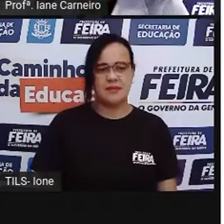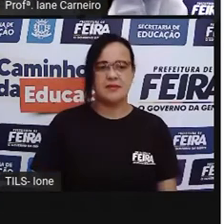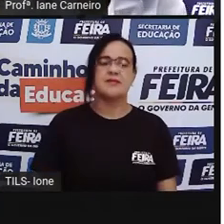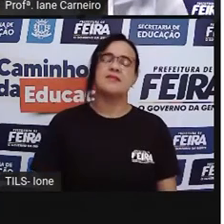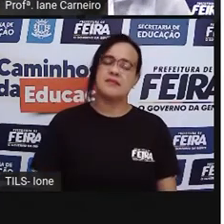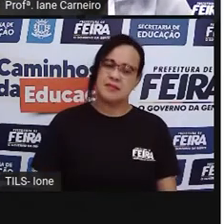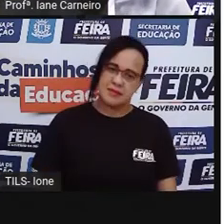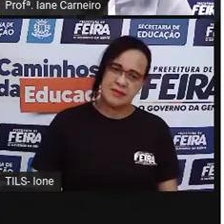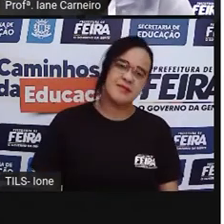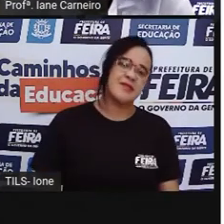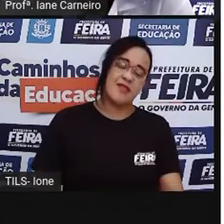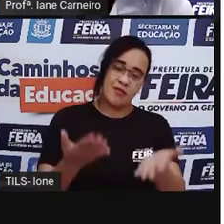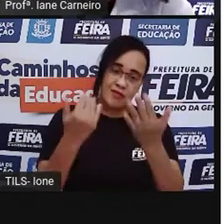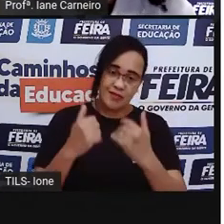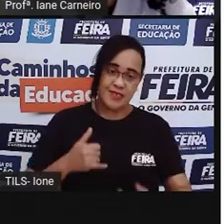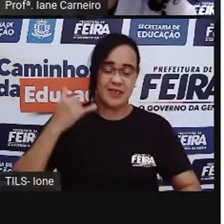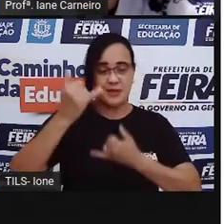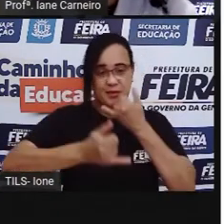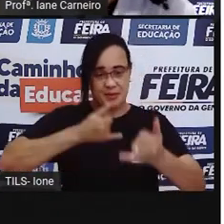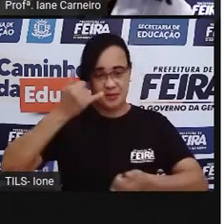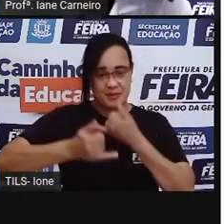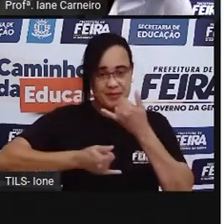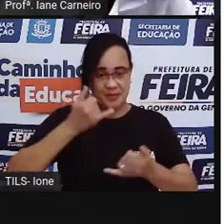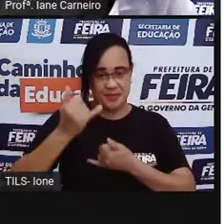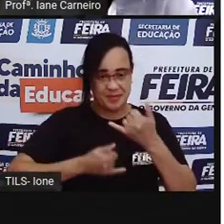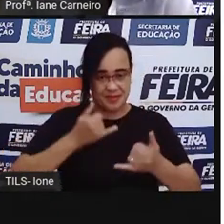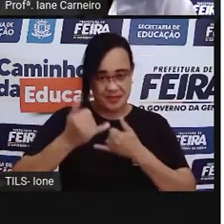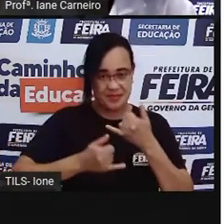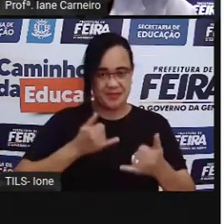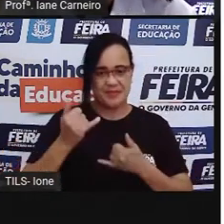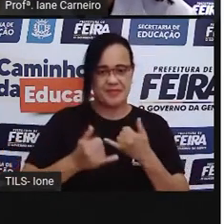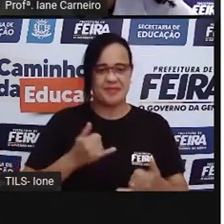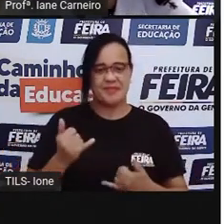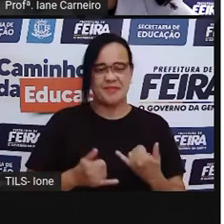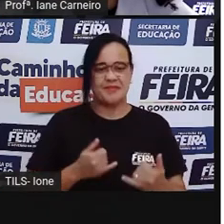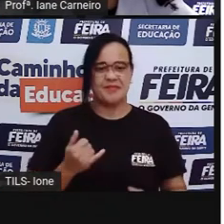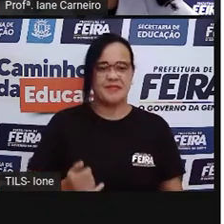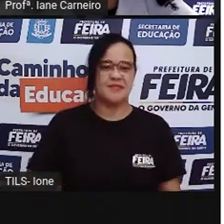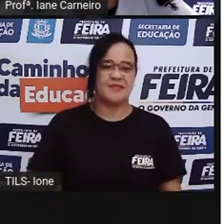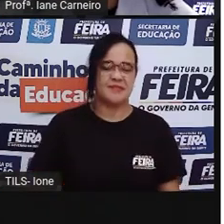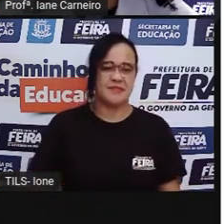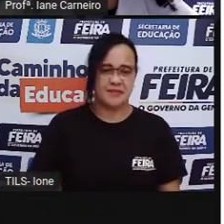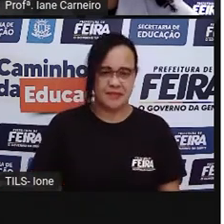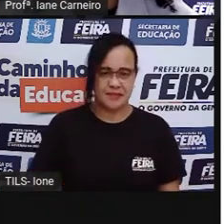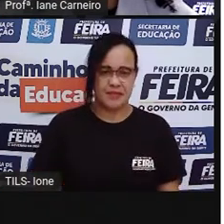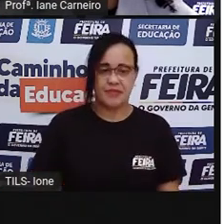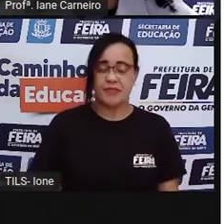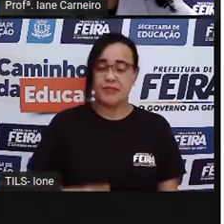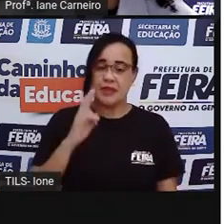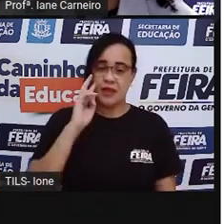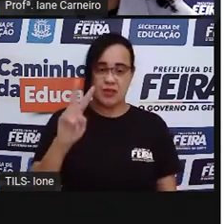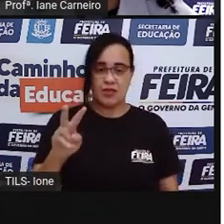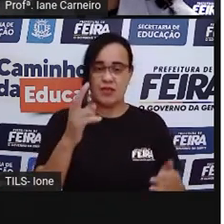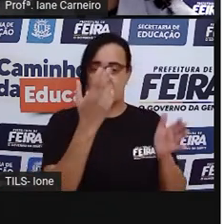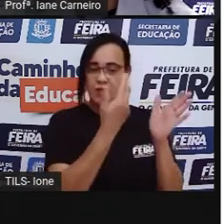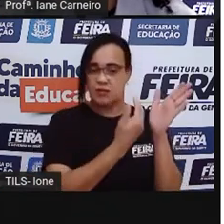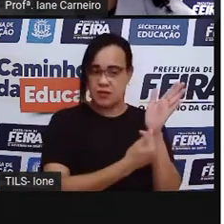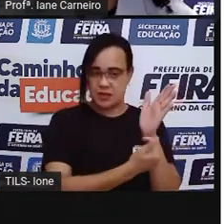Então, vamos para o jogo. Vamos lá? Então, ó, a gente vai ver aqui as imagens, tá bom? Dos